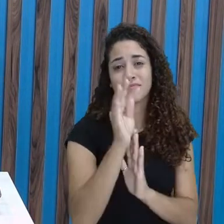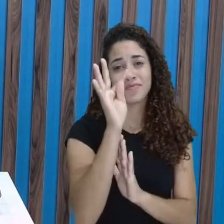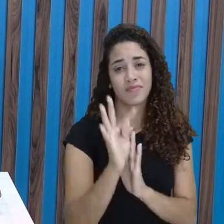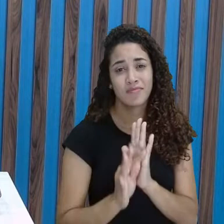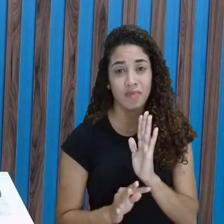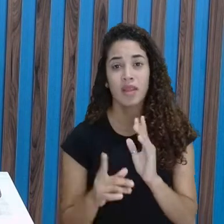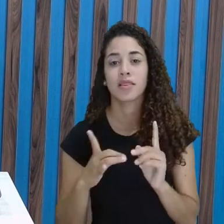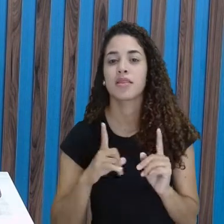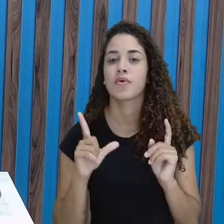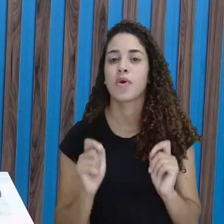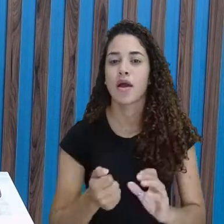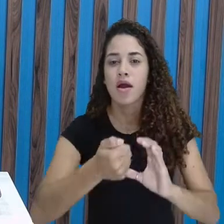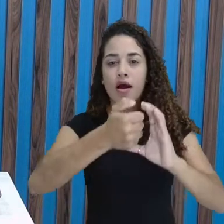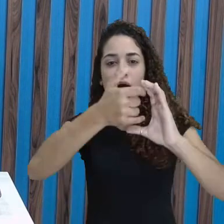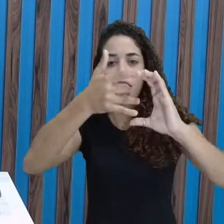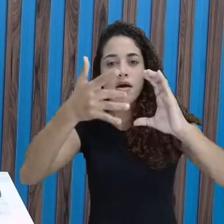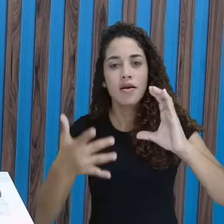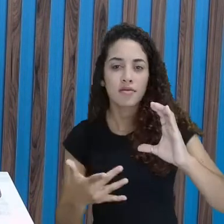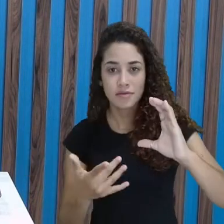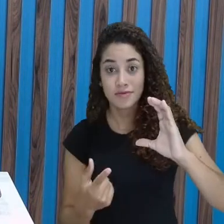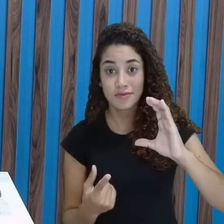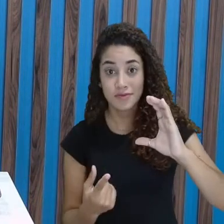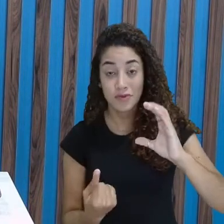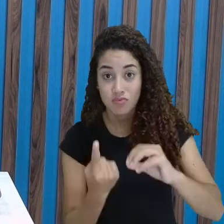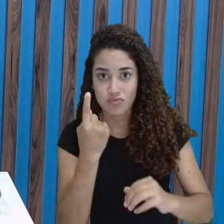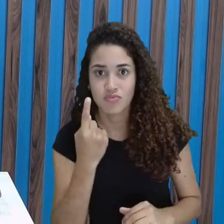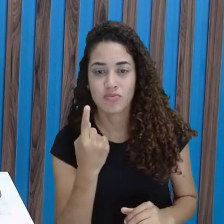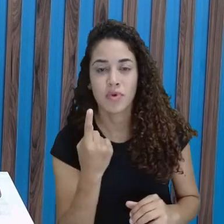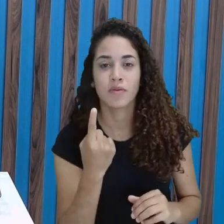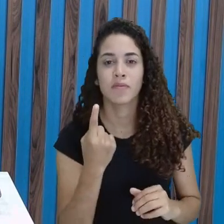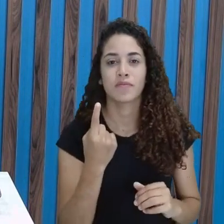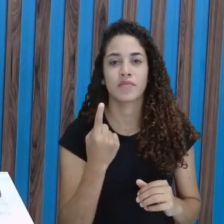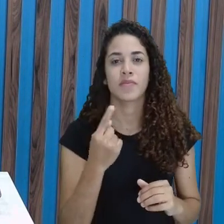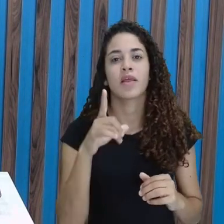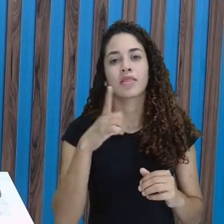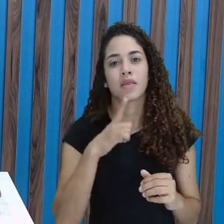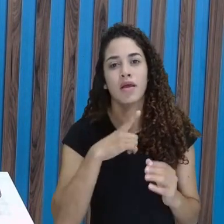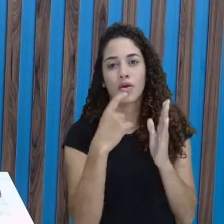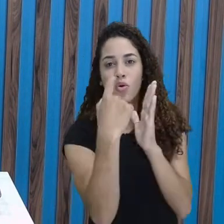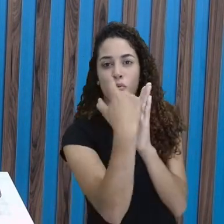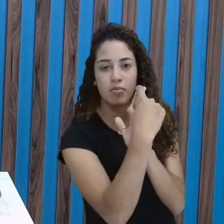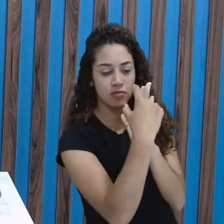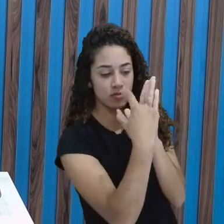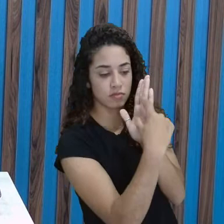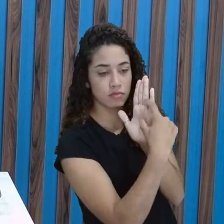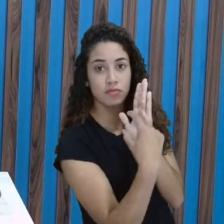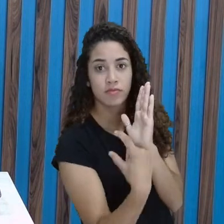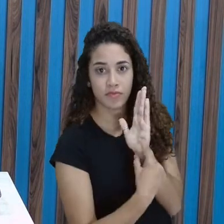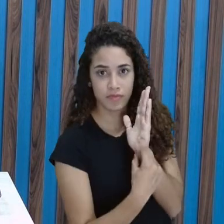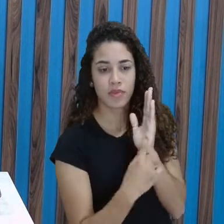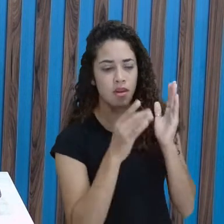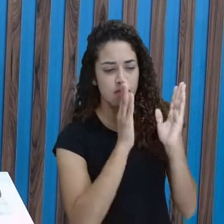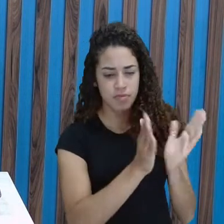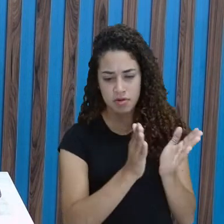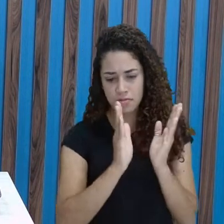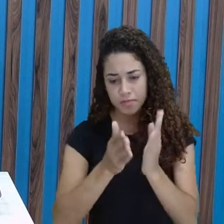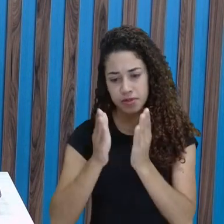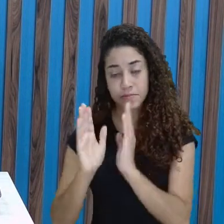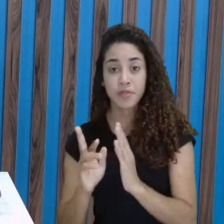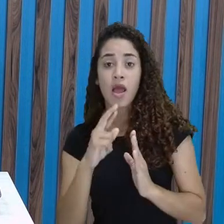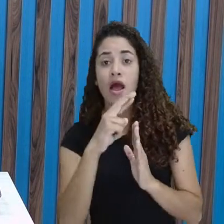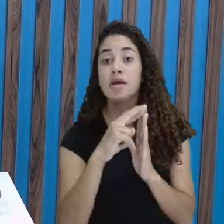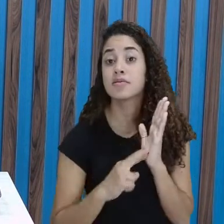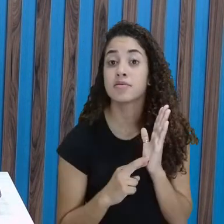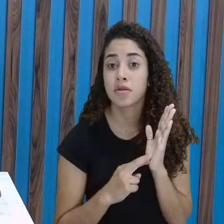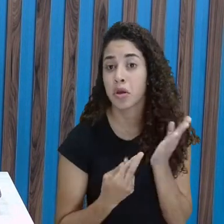Tem uma característica, não é assim? Tem um começo, tem um meio, tem um fim. Na receita, por